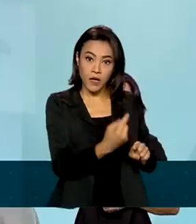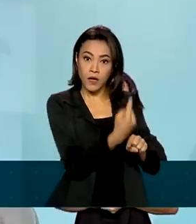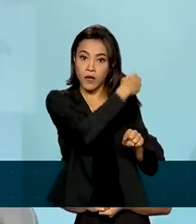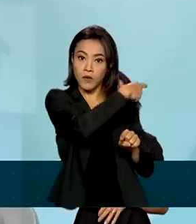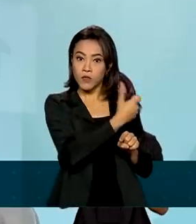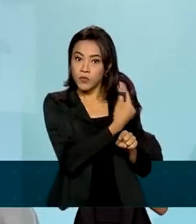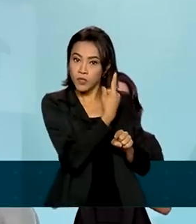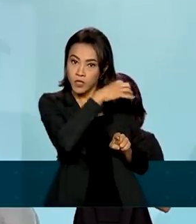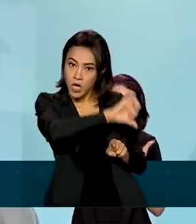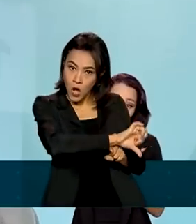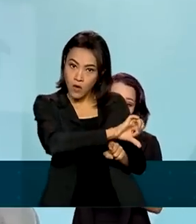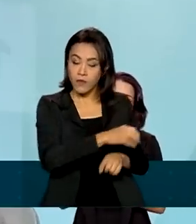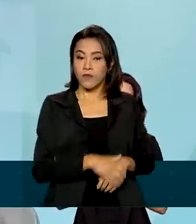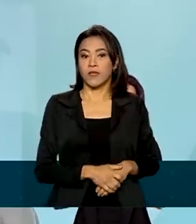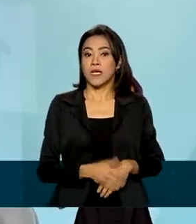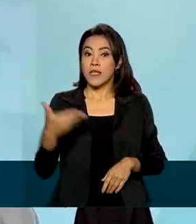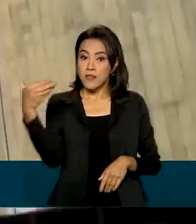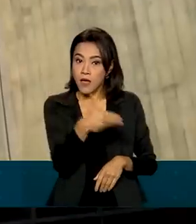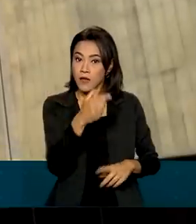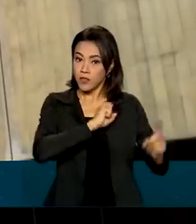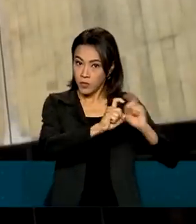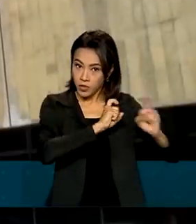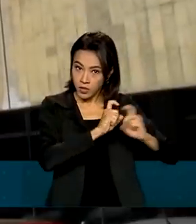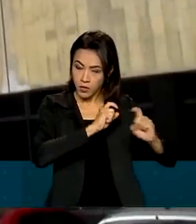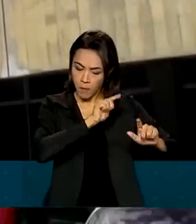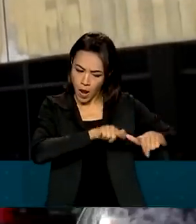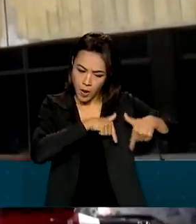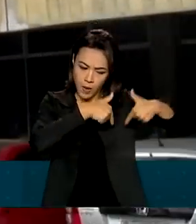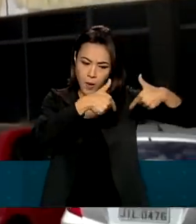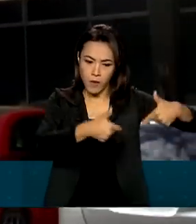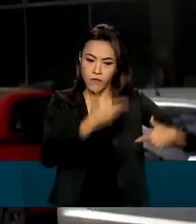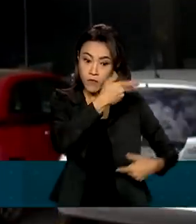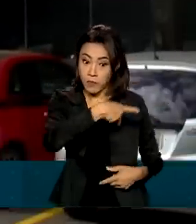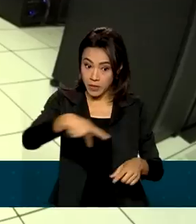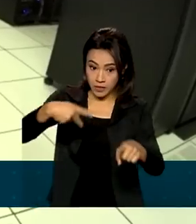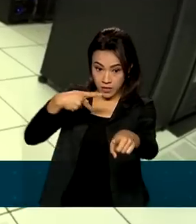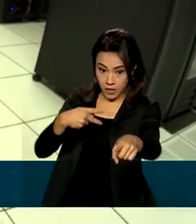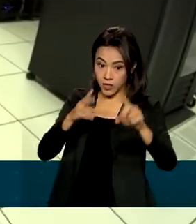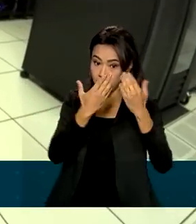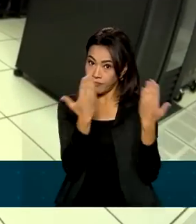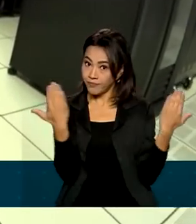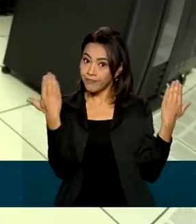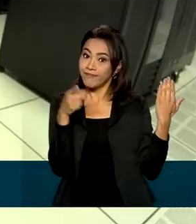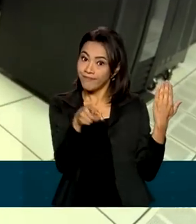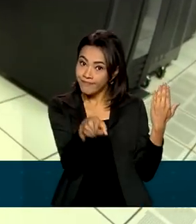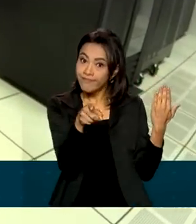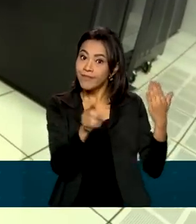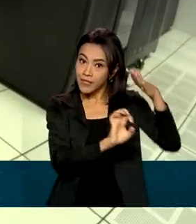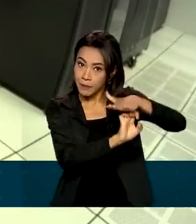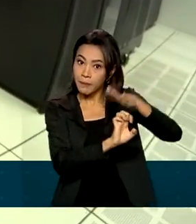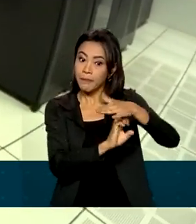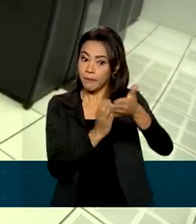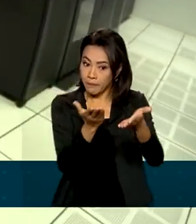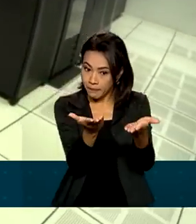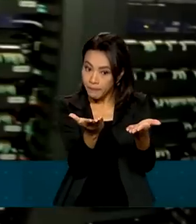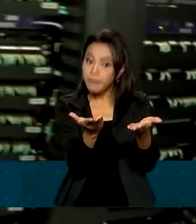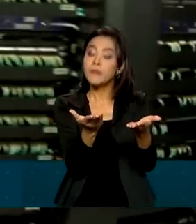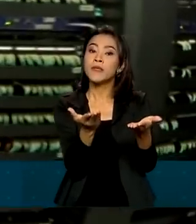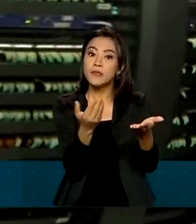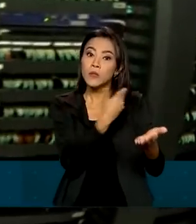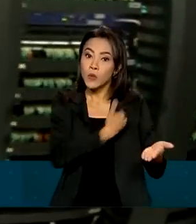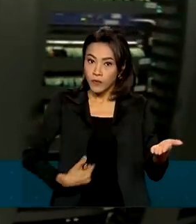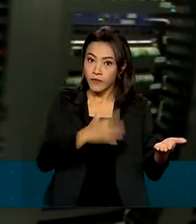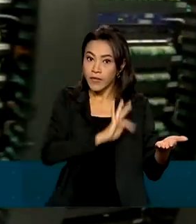Na Administração Pública Federal, foi presidente do SERPRO, Serviço de Processamento de Dados do Governo